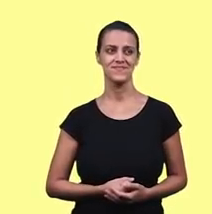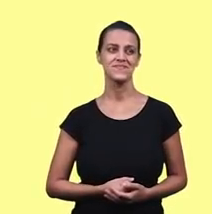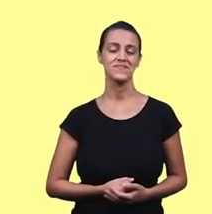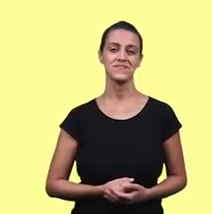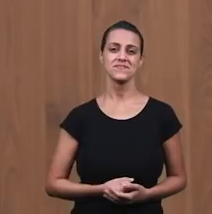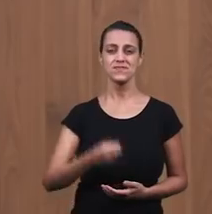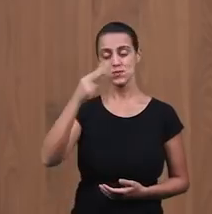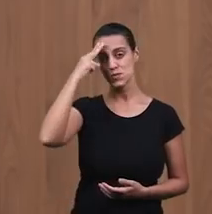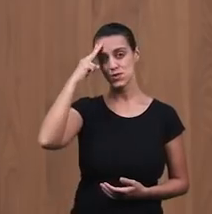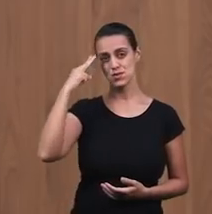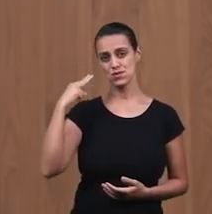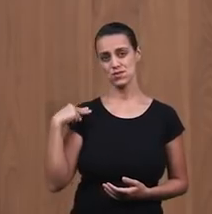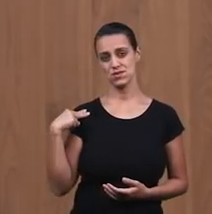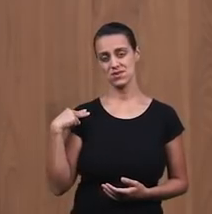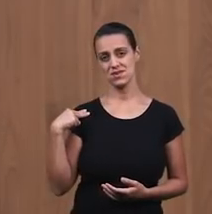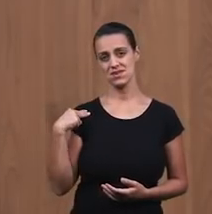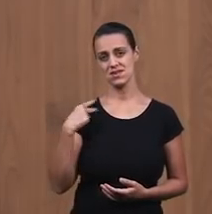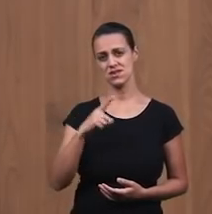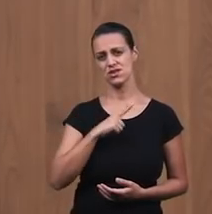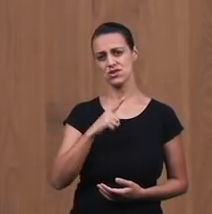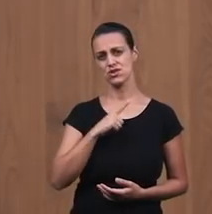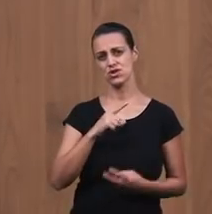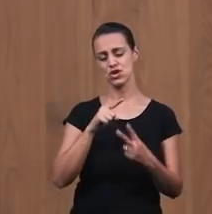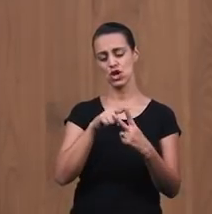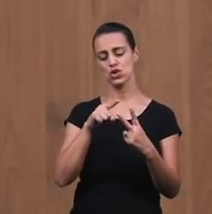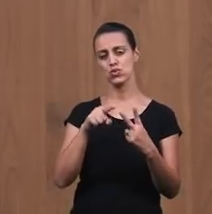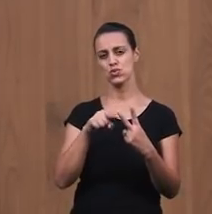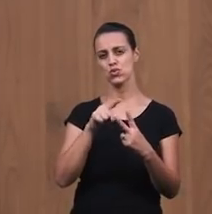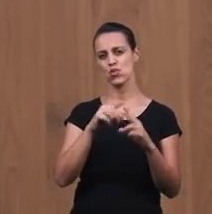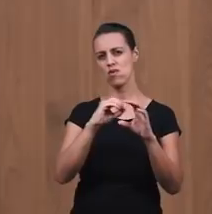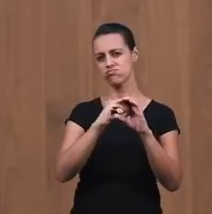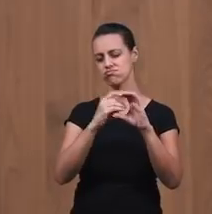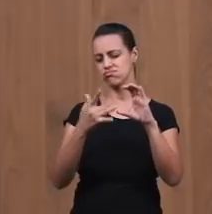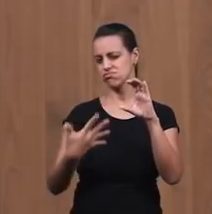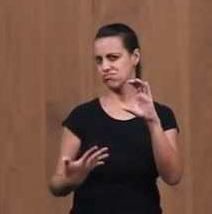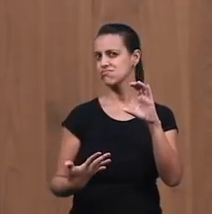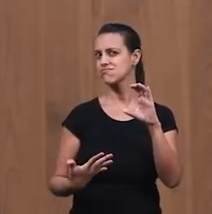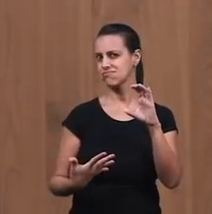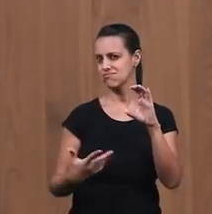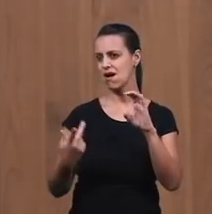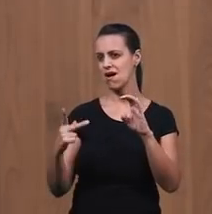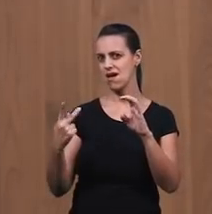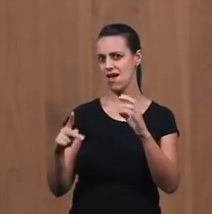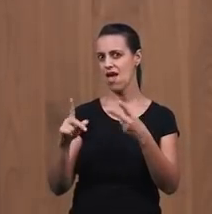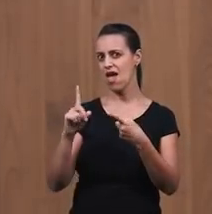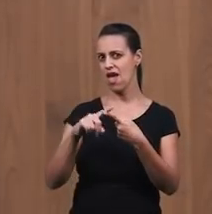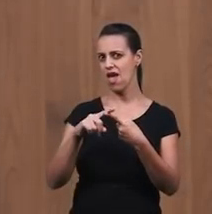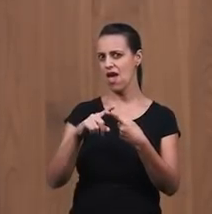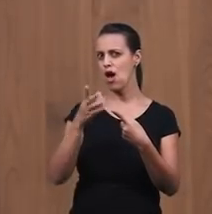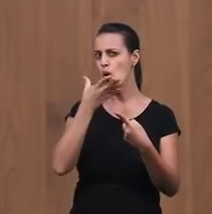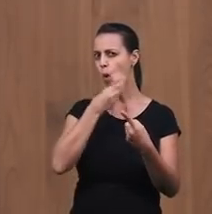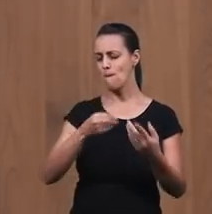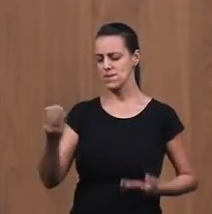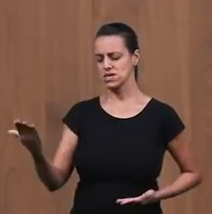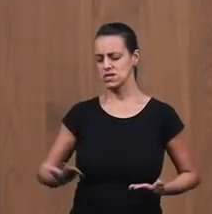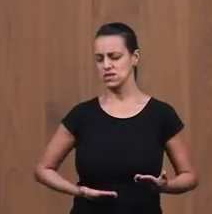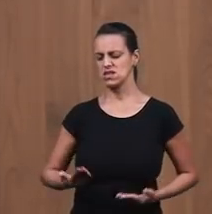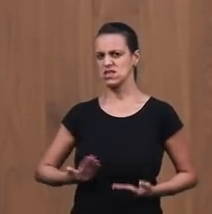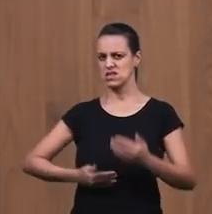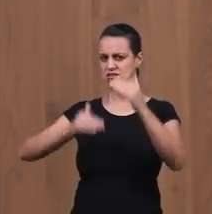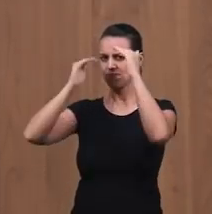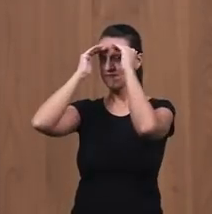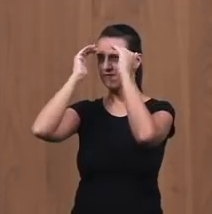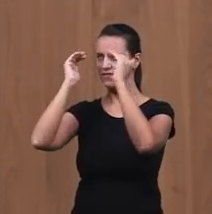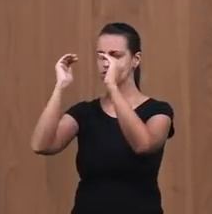José Ele tinha Ele Duas características José foi um varão Fiel a Deus